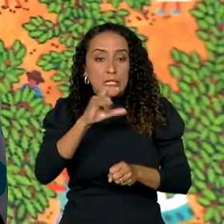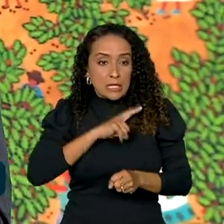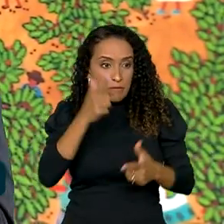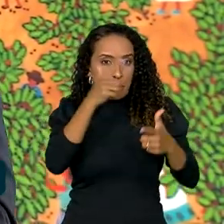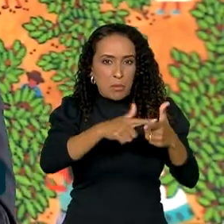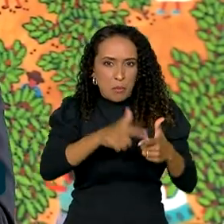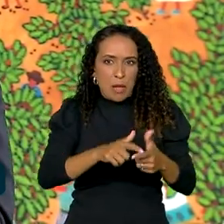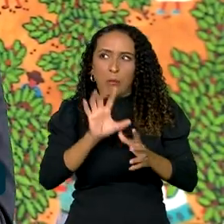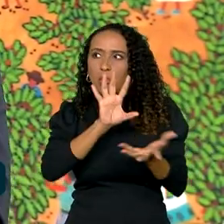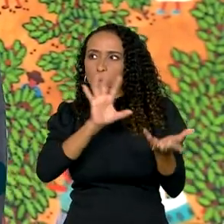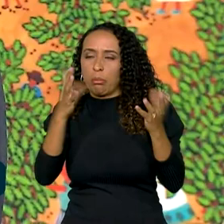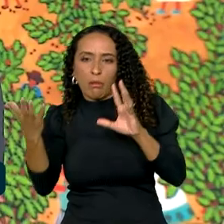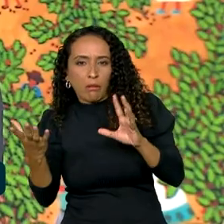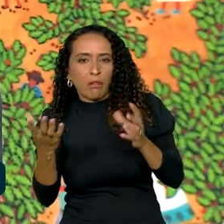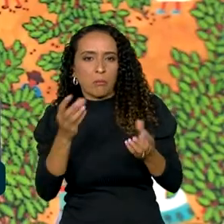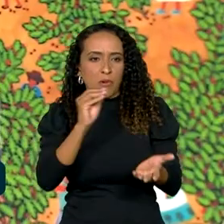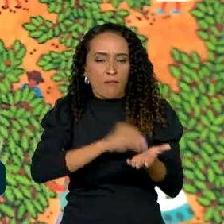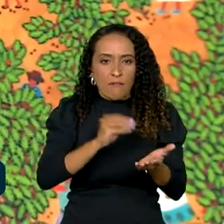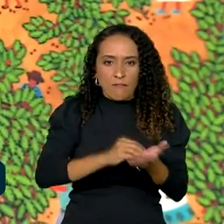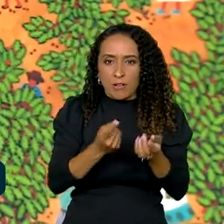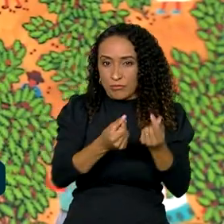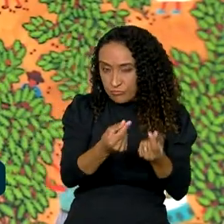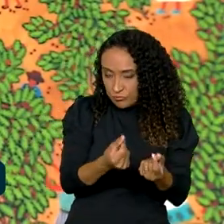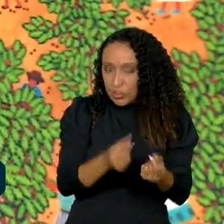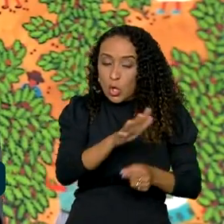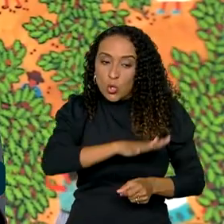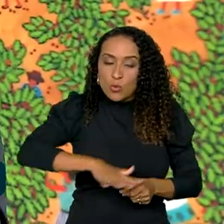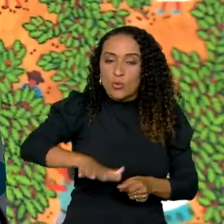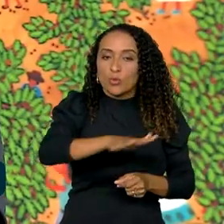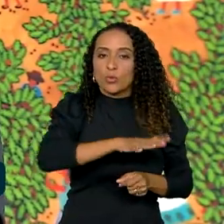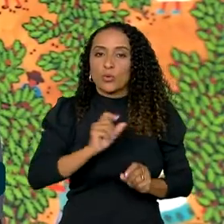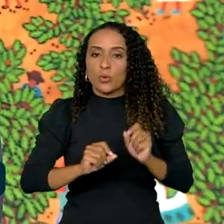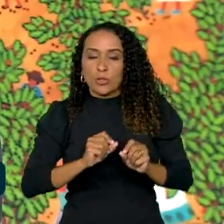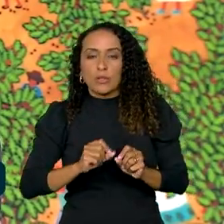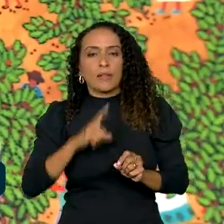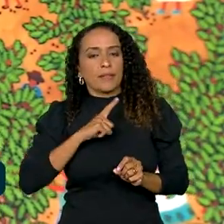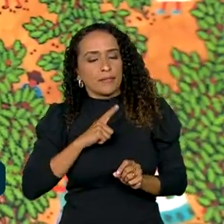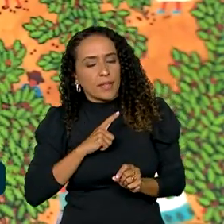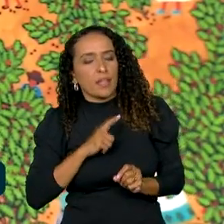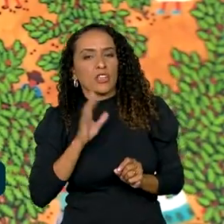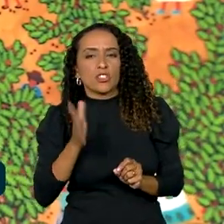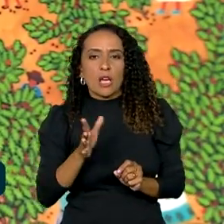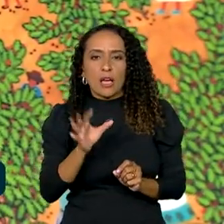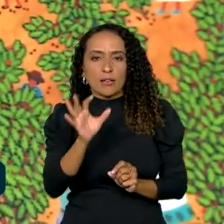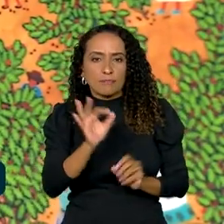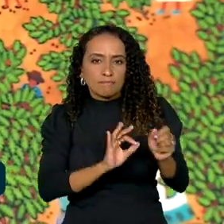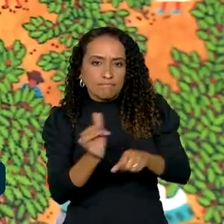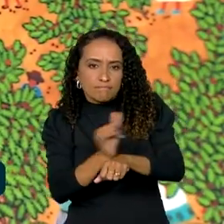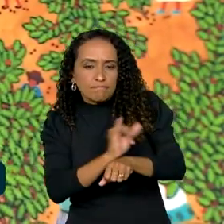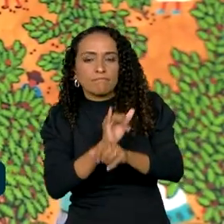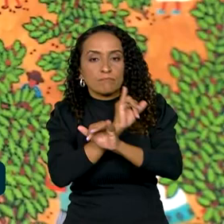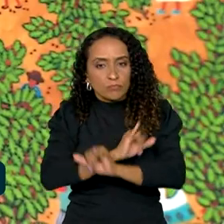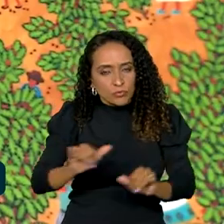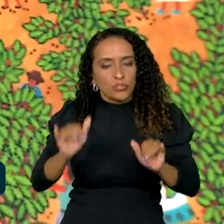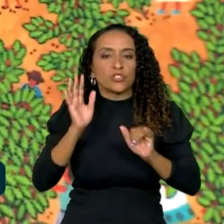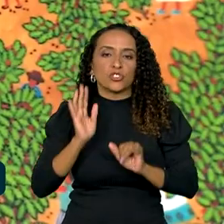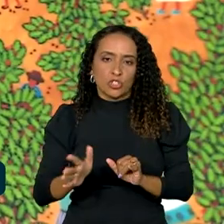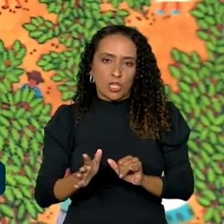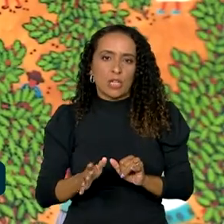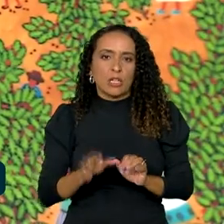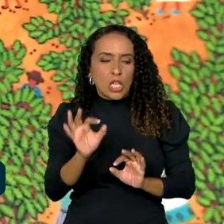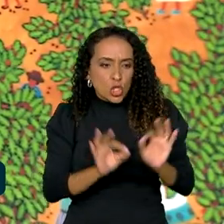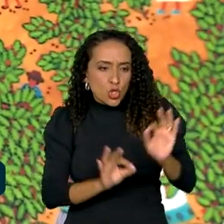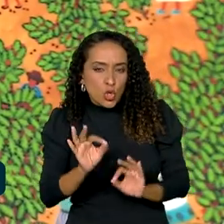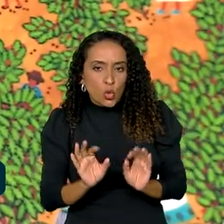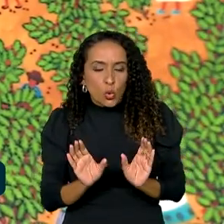climáticos, problemas de falta de renda, aqueles setores tenham já, então, medidas anunciadas. Está sendo estruturado com a